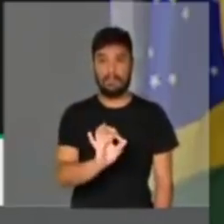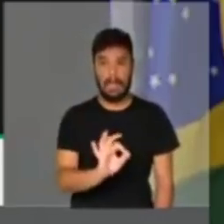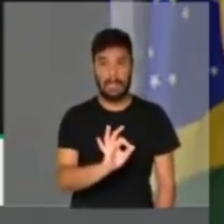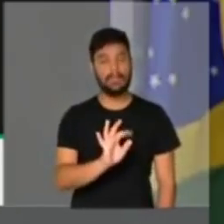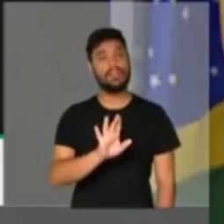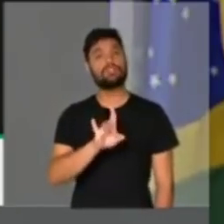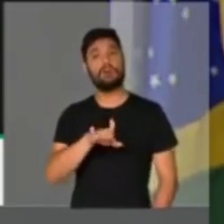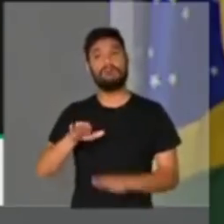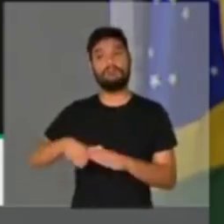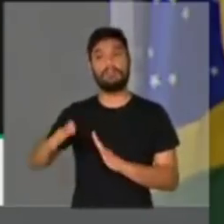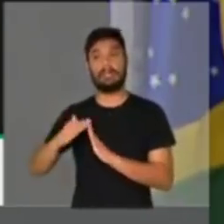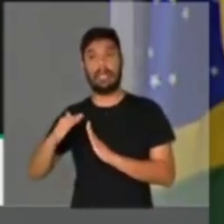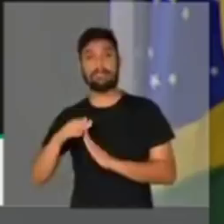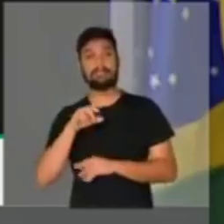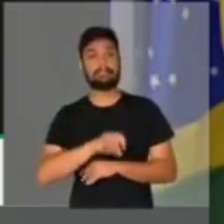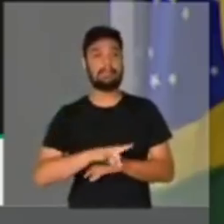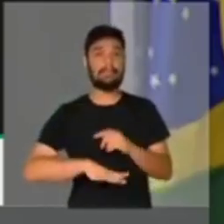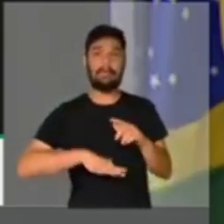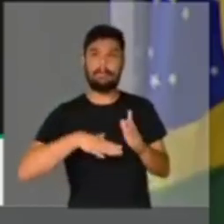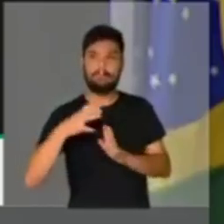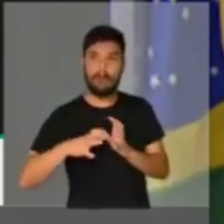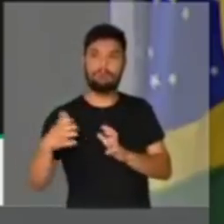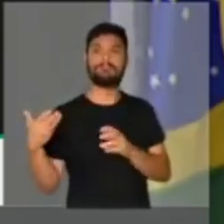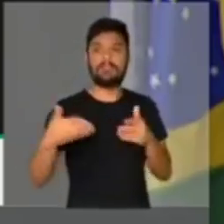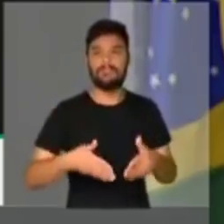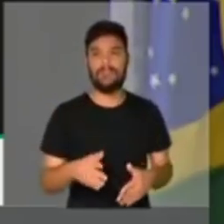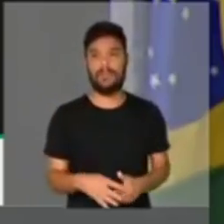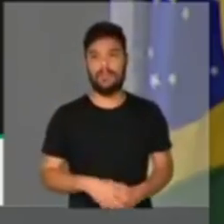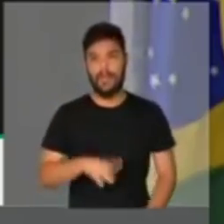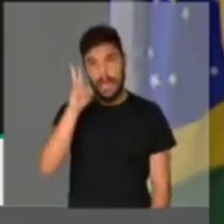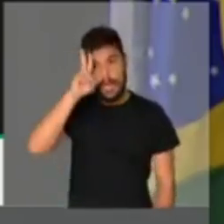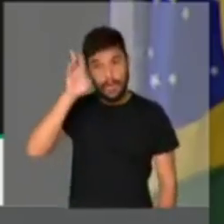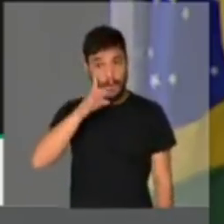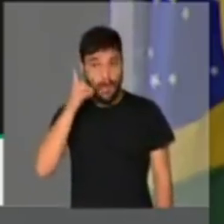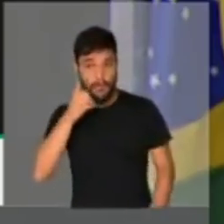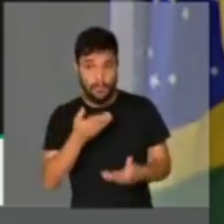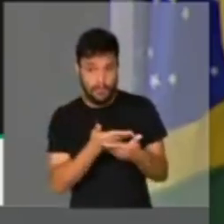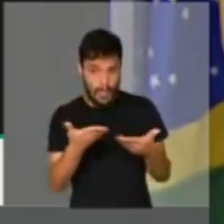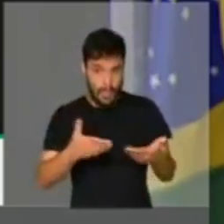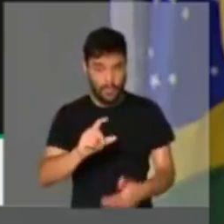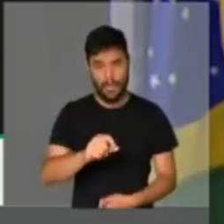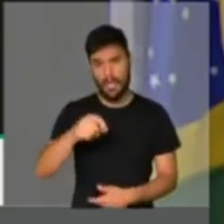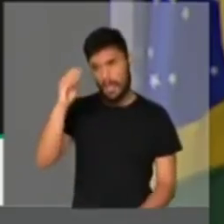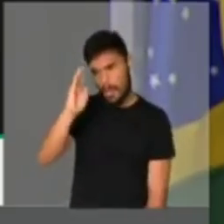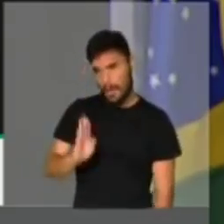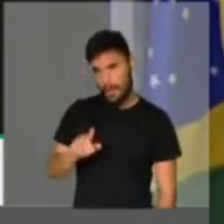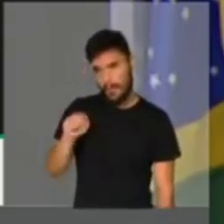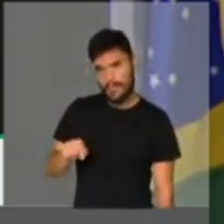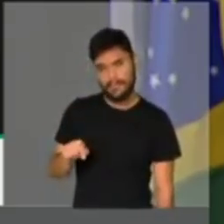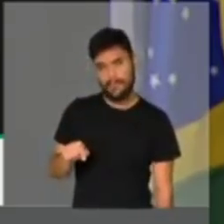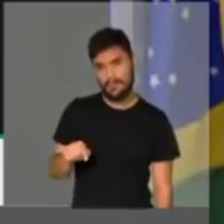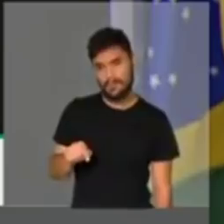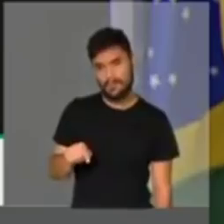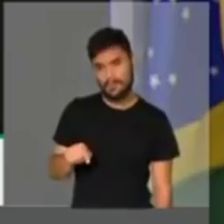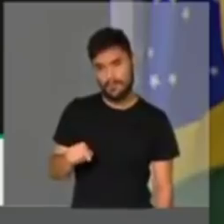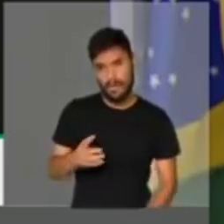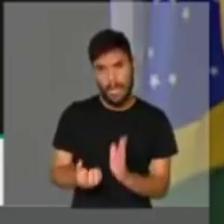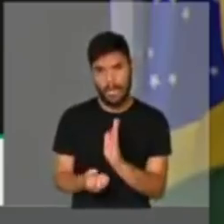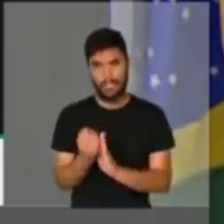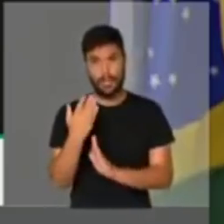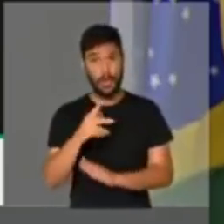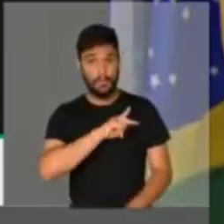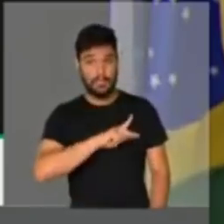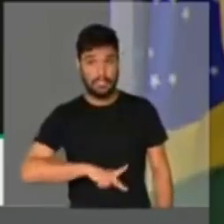quando o debate causa tumulto. Lembrar a todos esses que o Brasil não foi fundado no governo